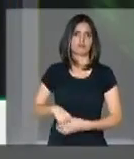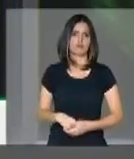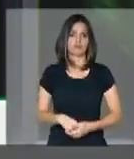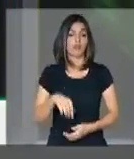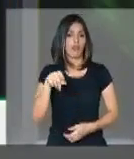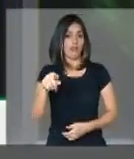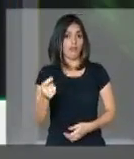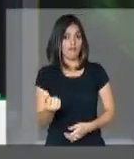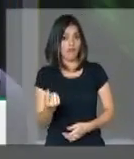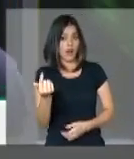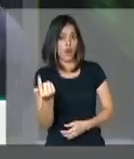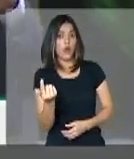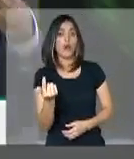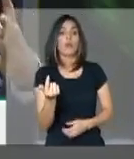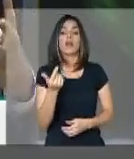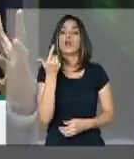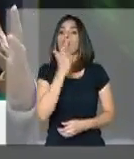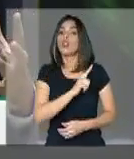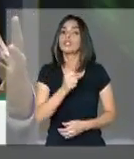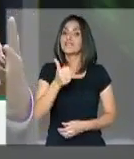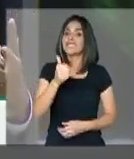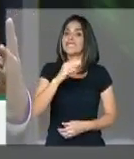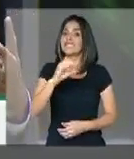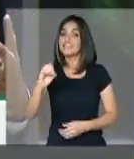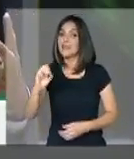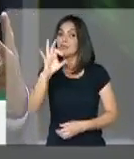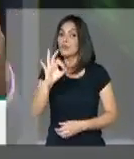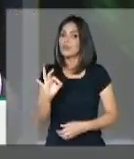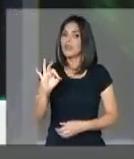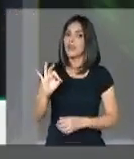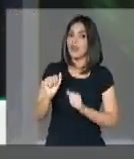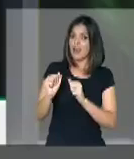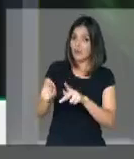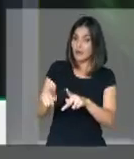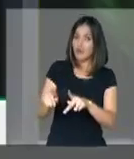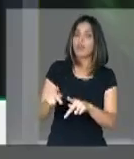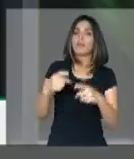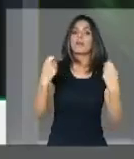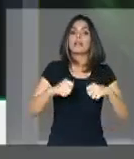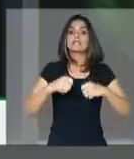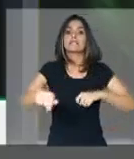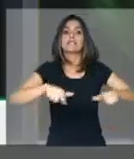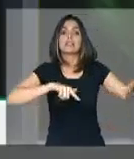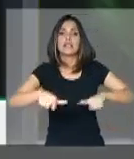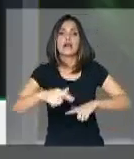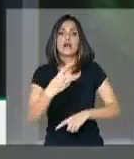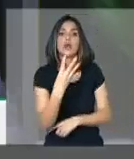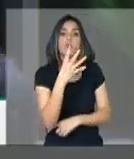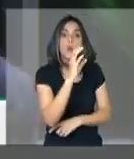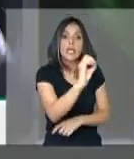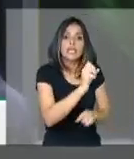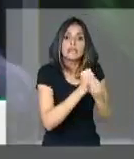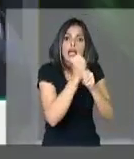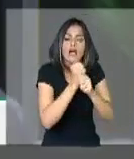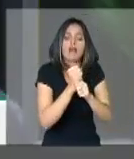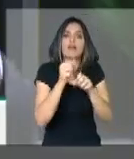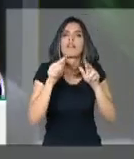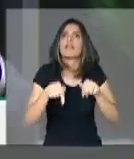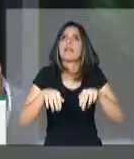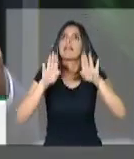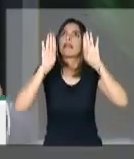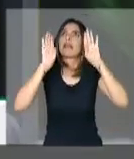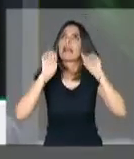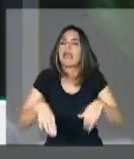esse valor, para receber o valor integral da aposentadoria, tem que trabalhar 40 anos. 40 anos. Quem hoje